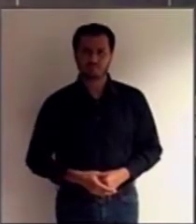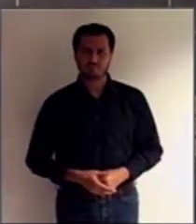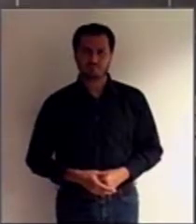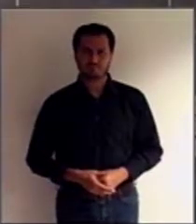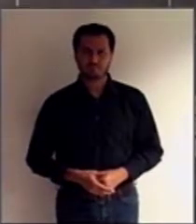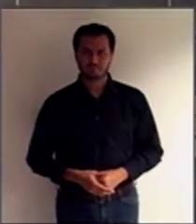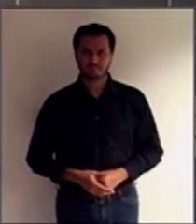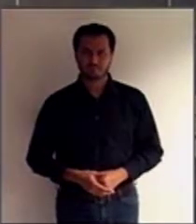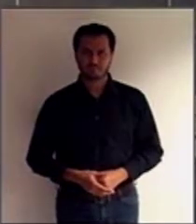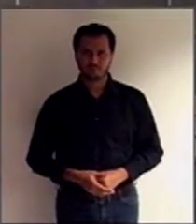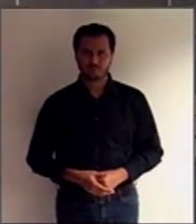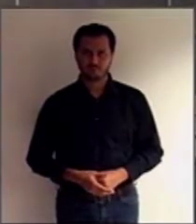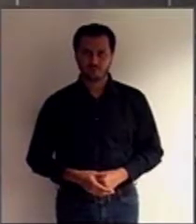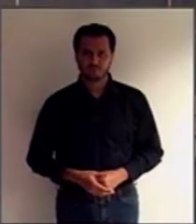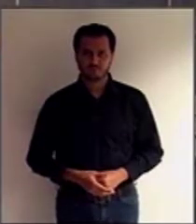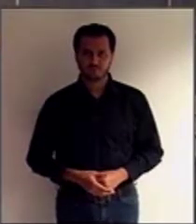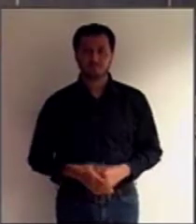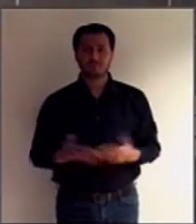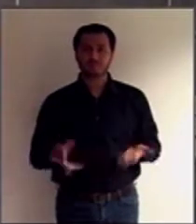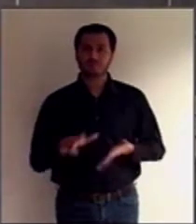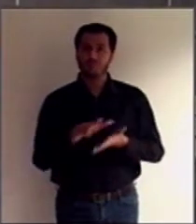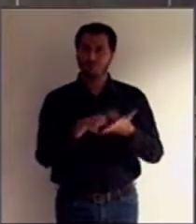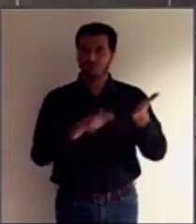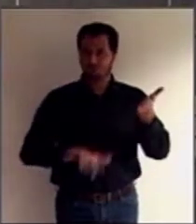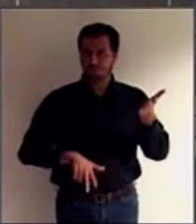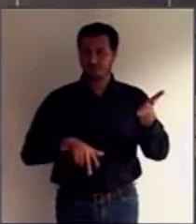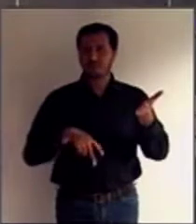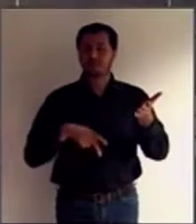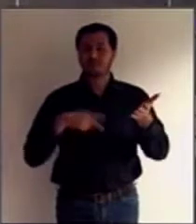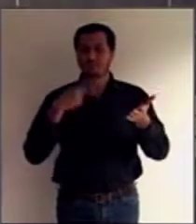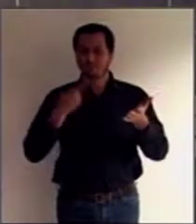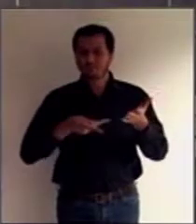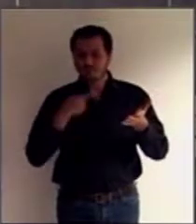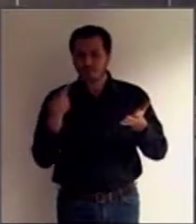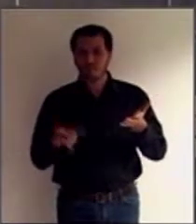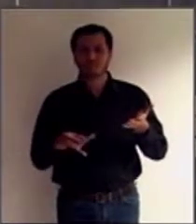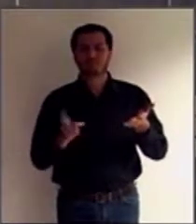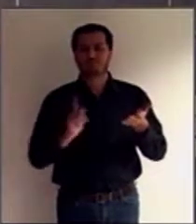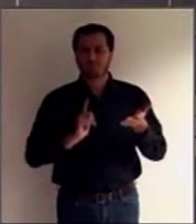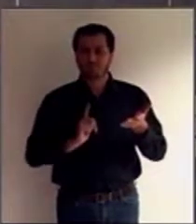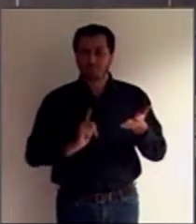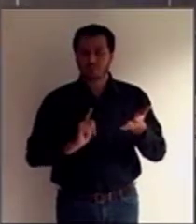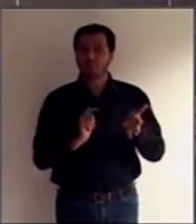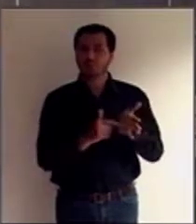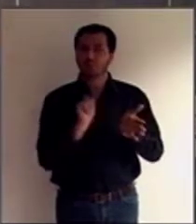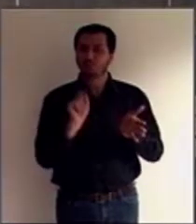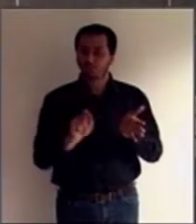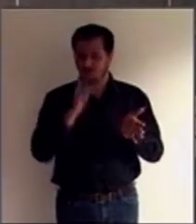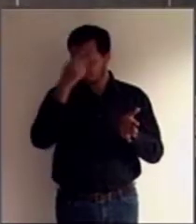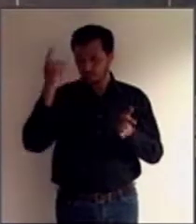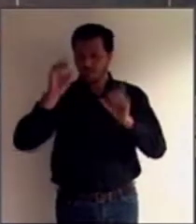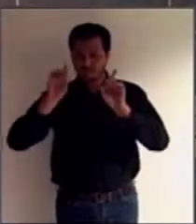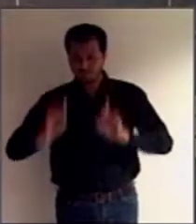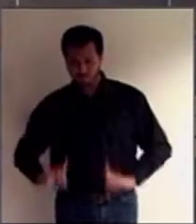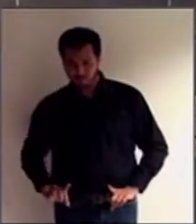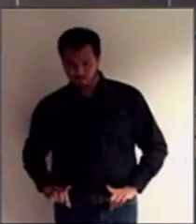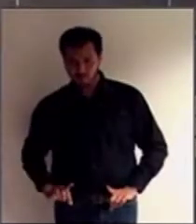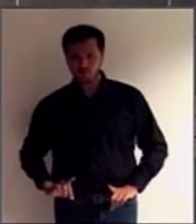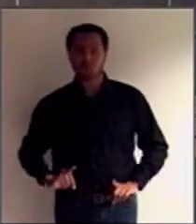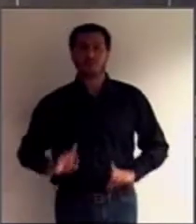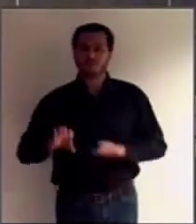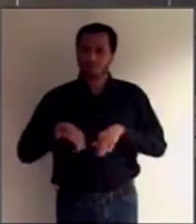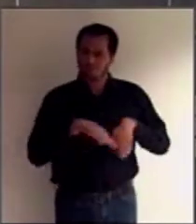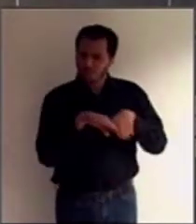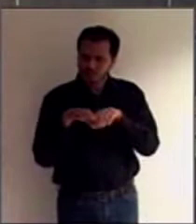Então, na hora que a Convenção trata da igualdade da capacidade legal, da capacidade jurídica entre as pessoas com e sem deficiência,